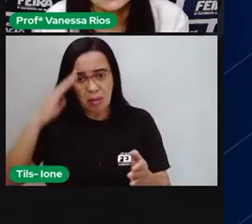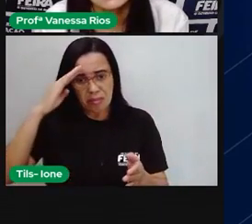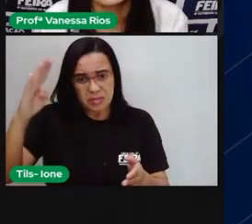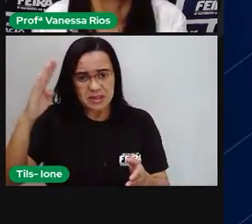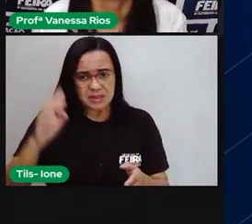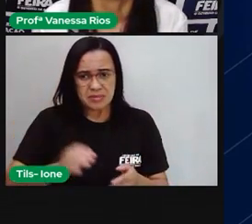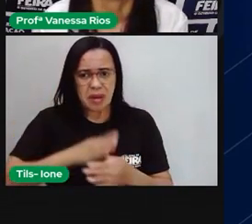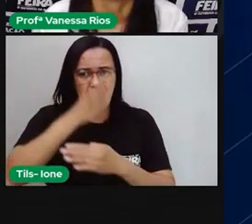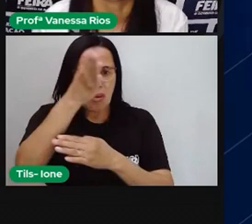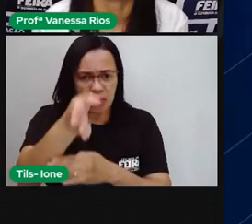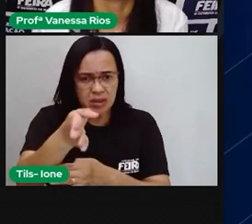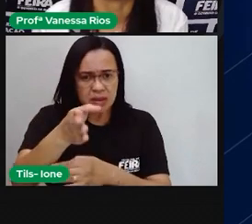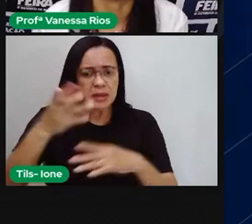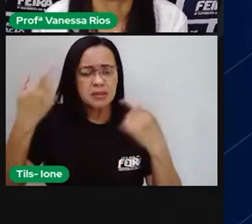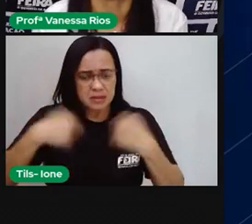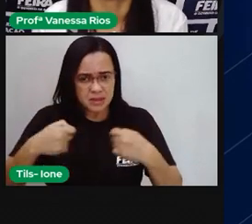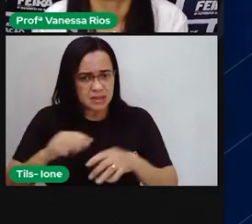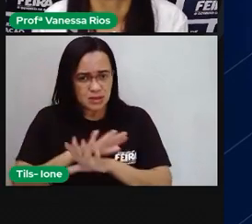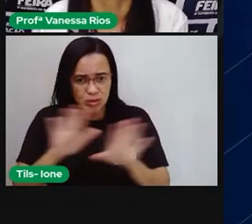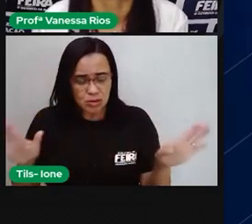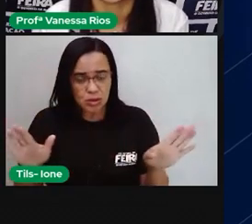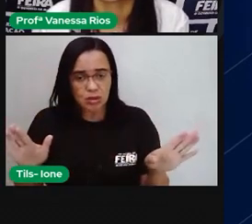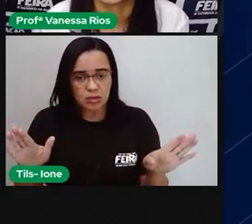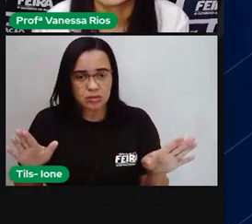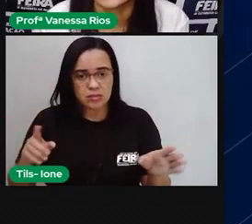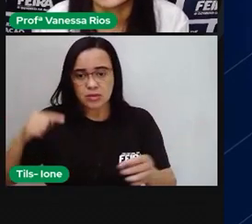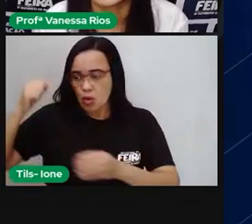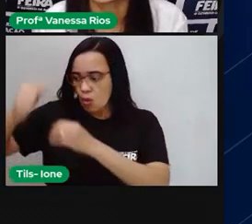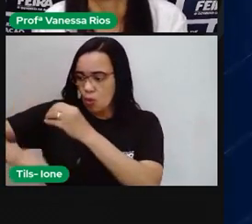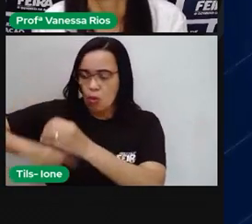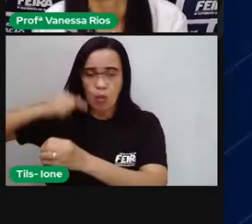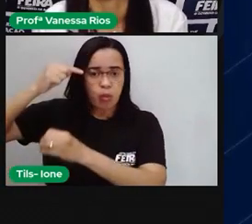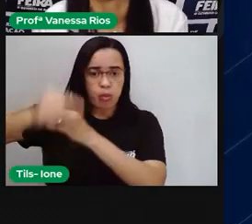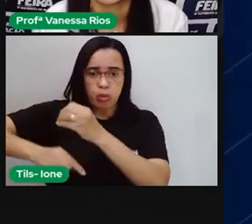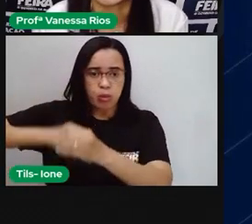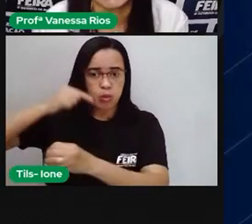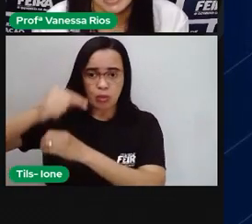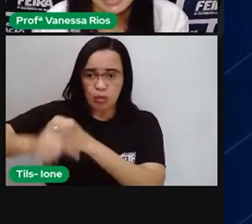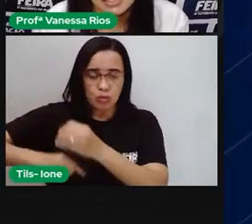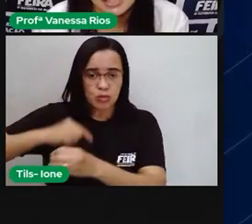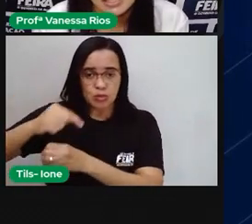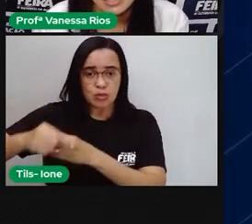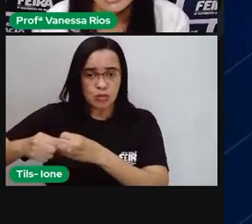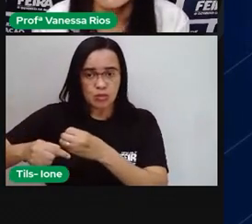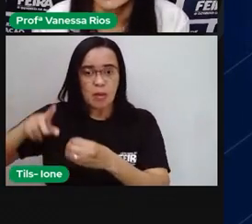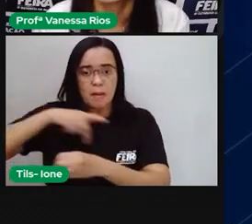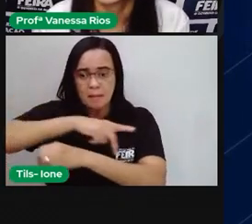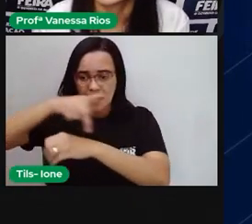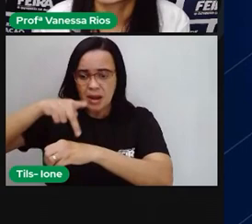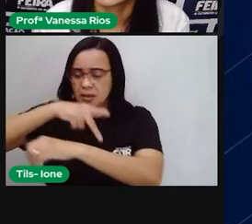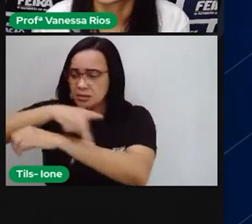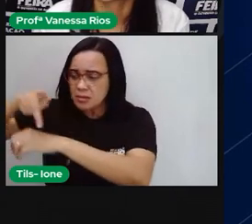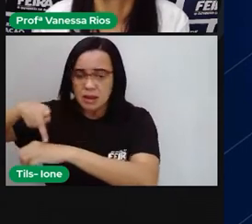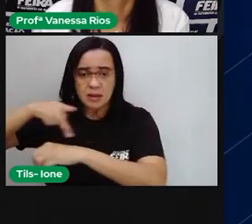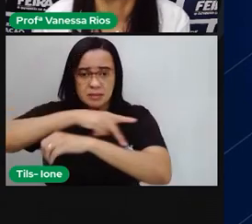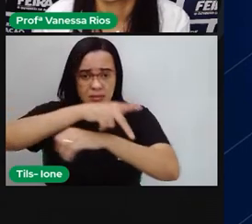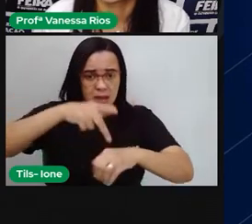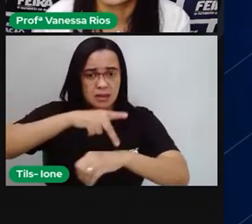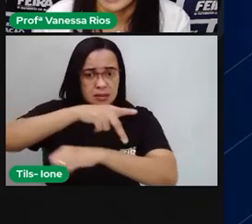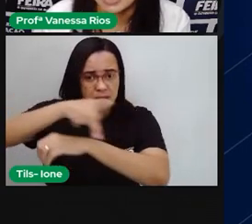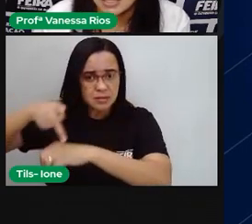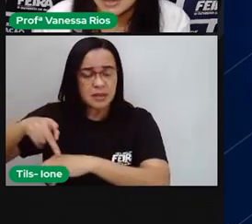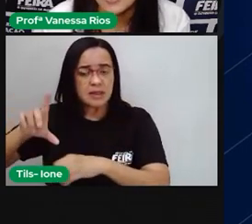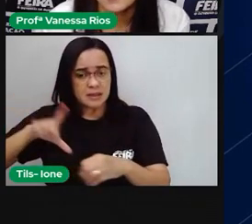formando o nosso planeta, formando os vários continentes, os vários países, formando até o nosso